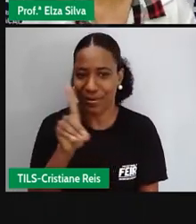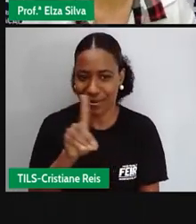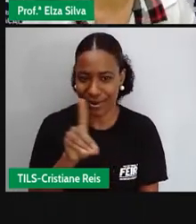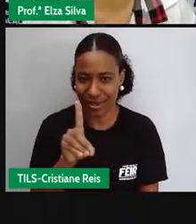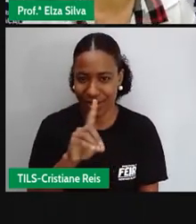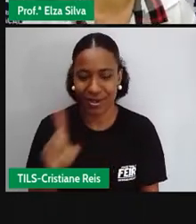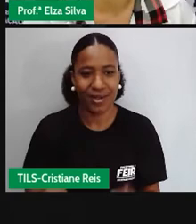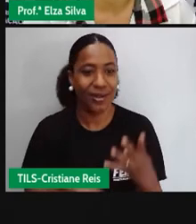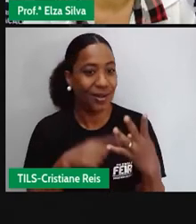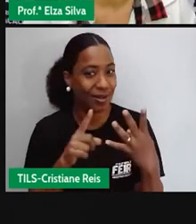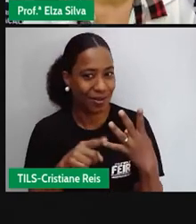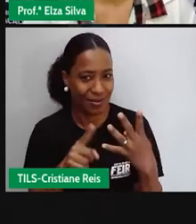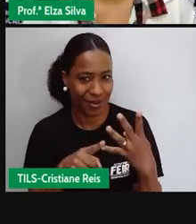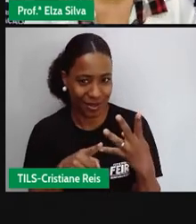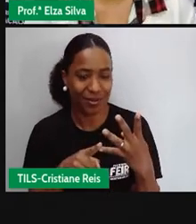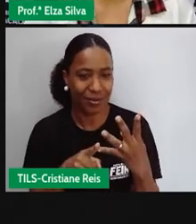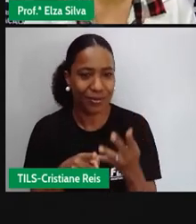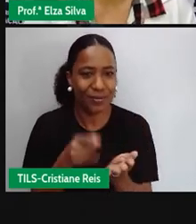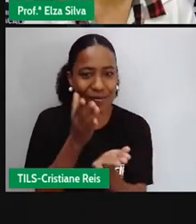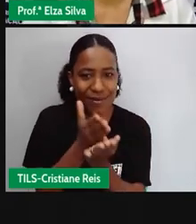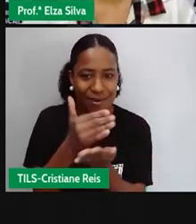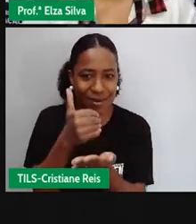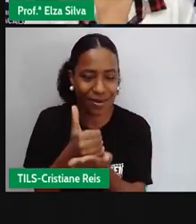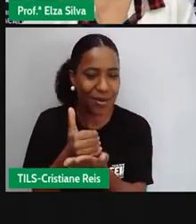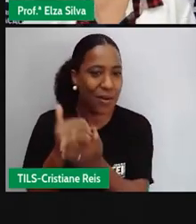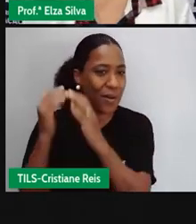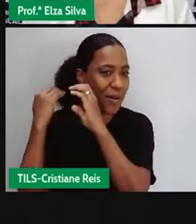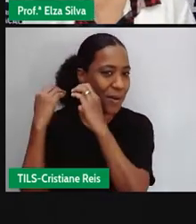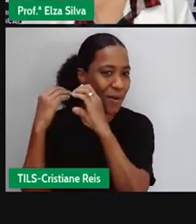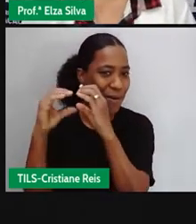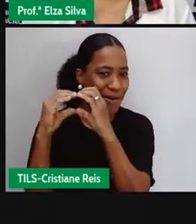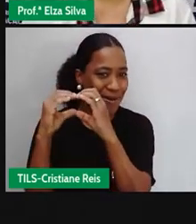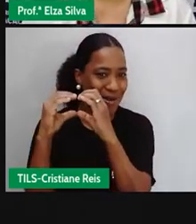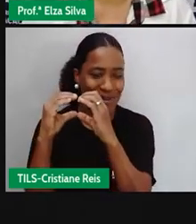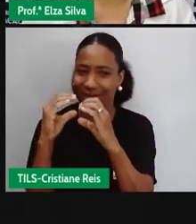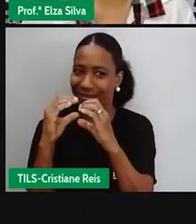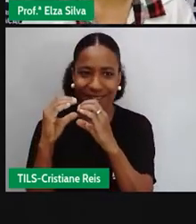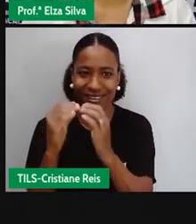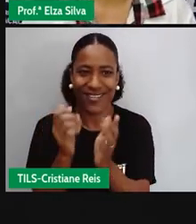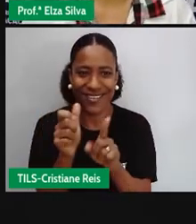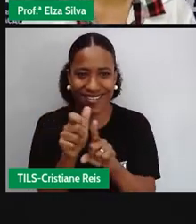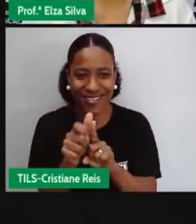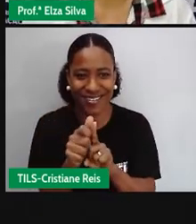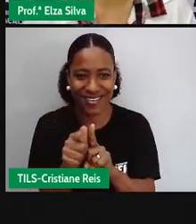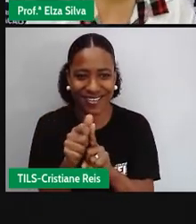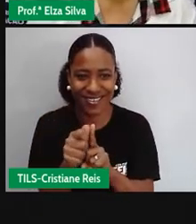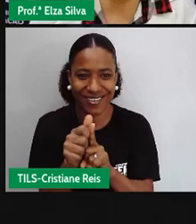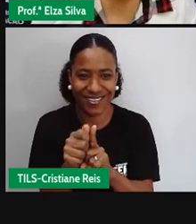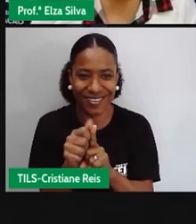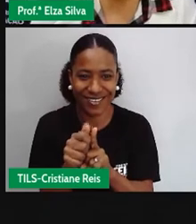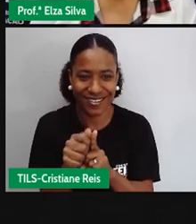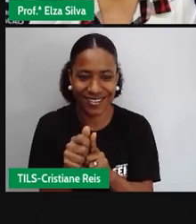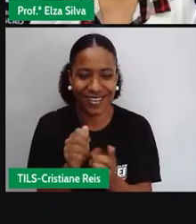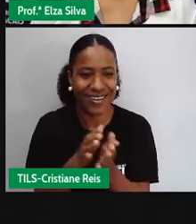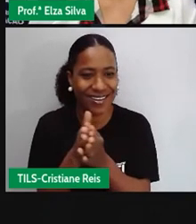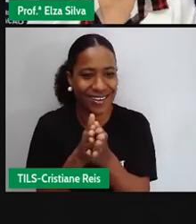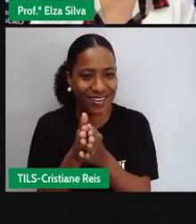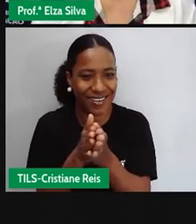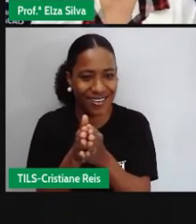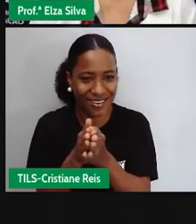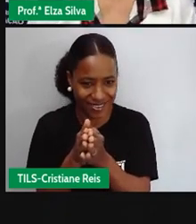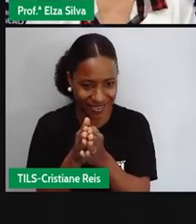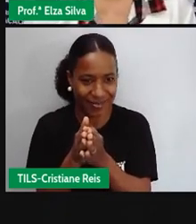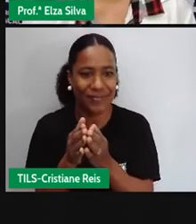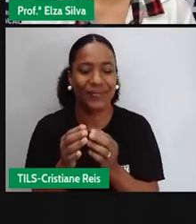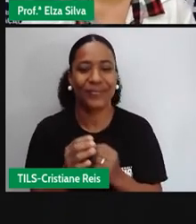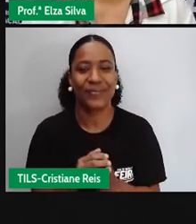cocada de amendoim. Que custa 5 dólares. 5 dólares. Ok? O que mais nós vamos